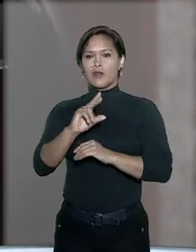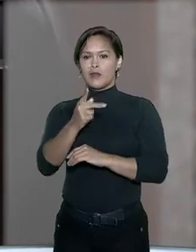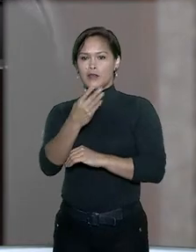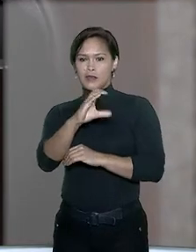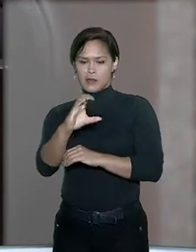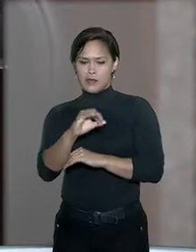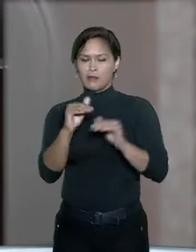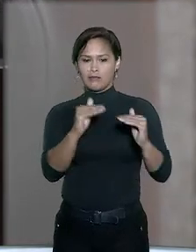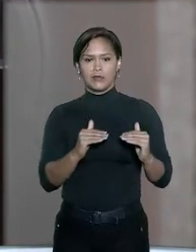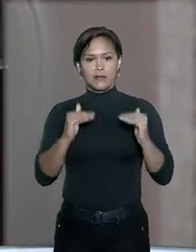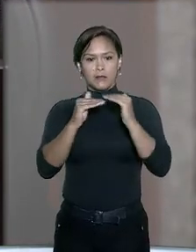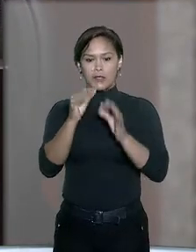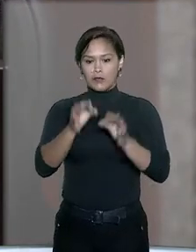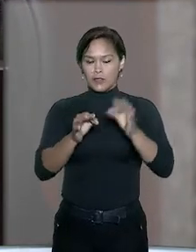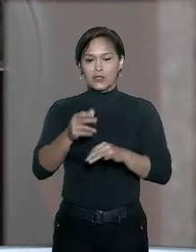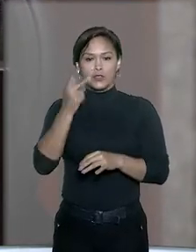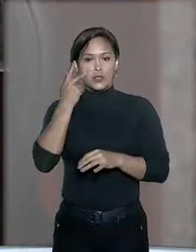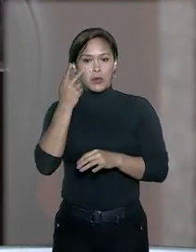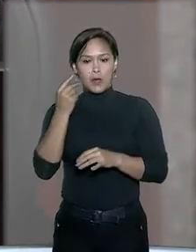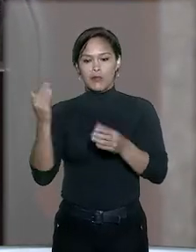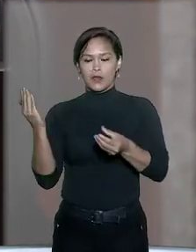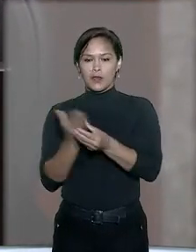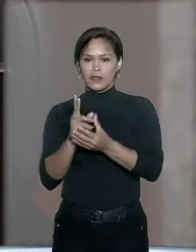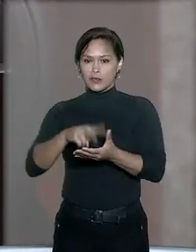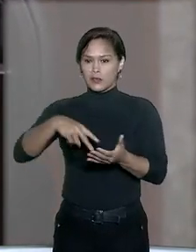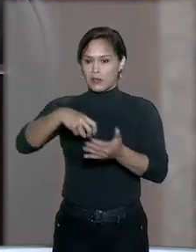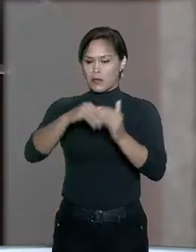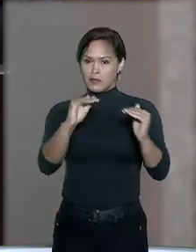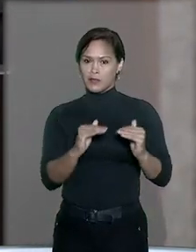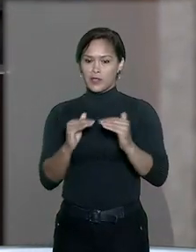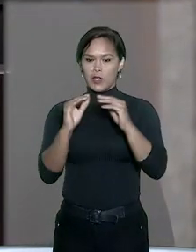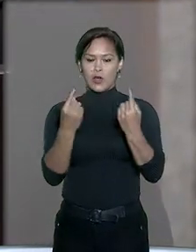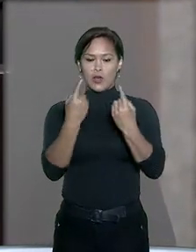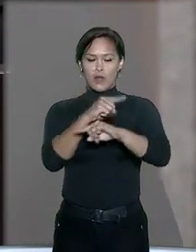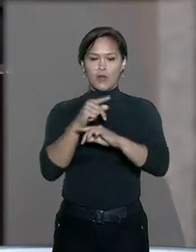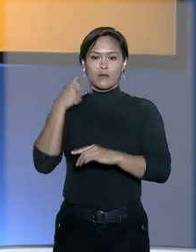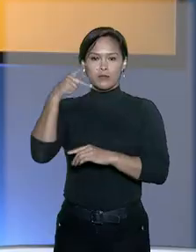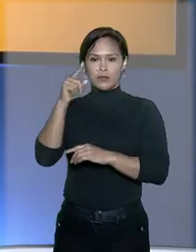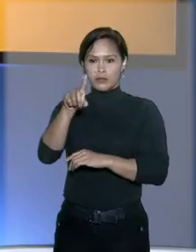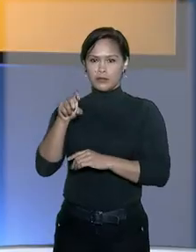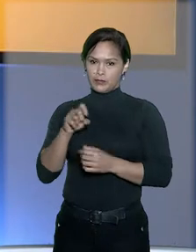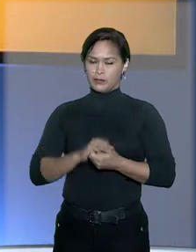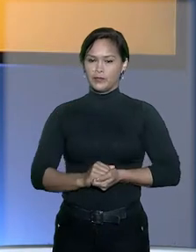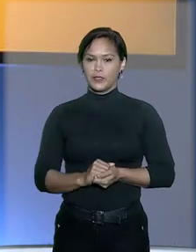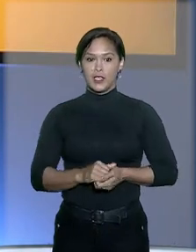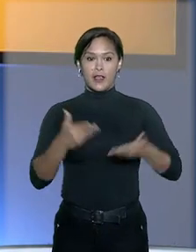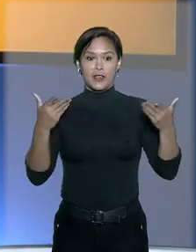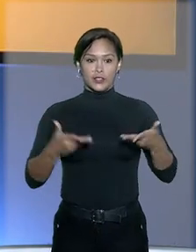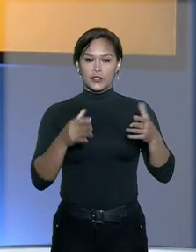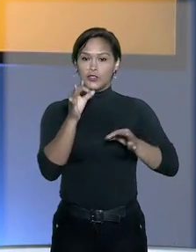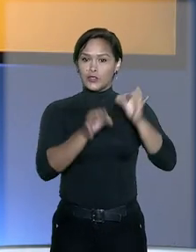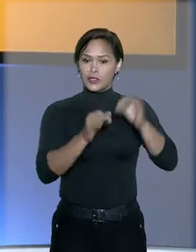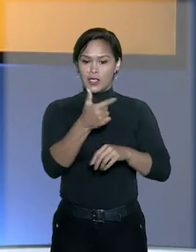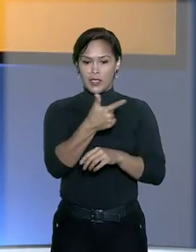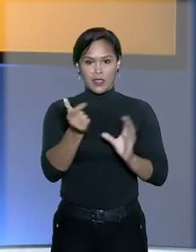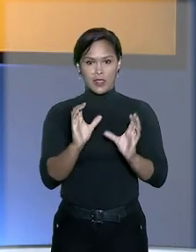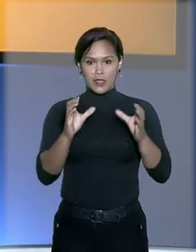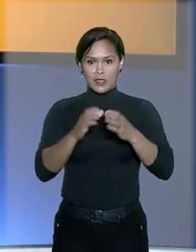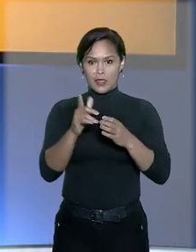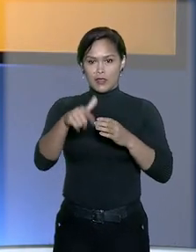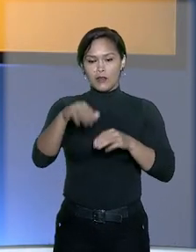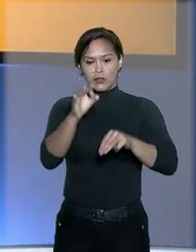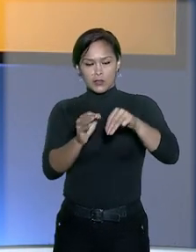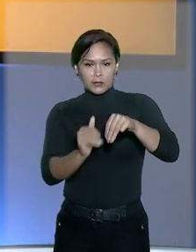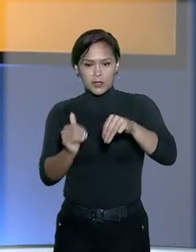e manteve na Justiça Comum a ação penal instaurada contra o ex-parlamentar. Já em julgamento na segunda turma, os